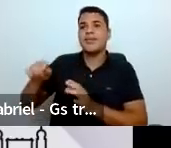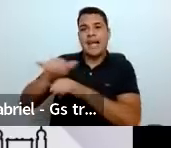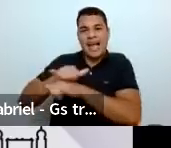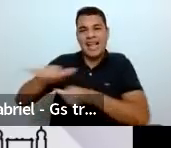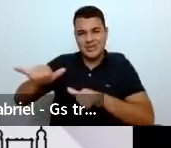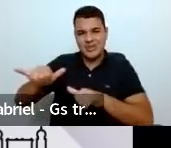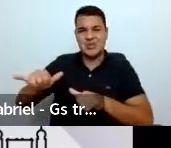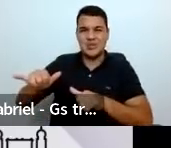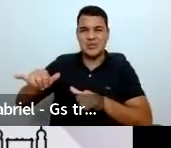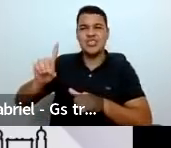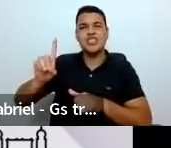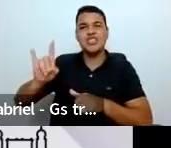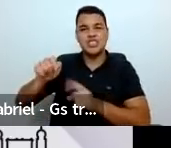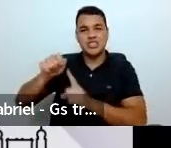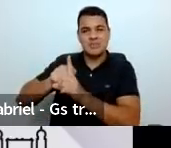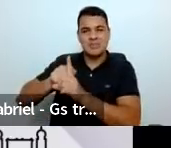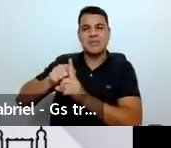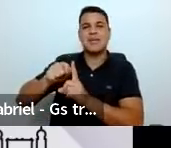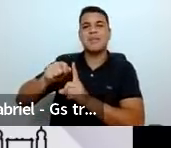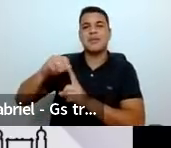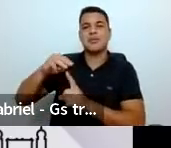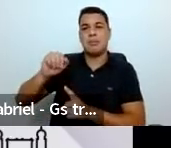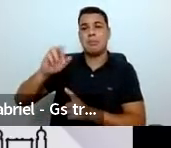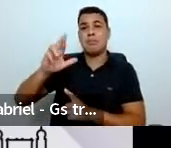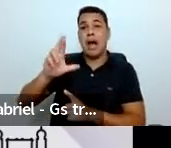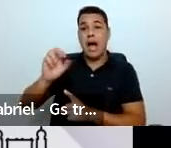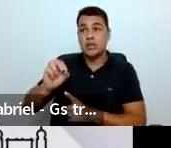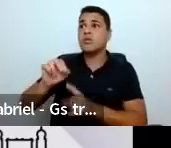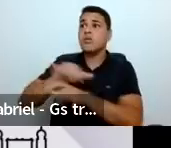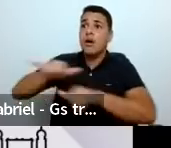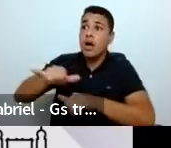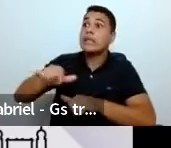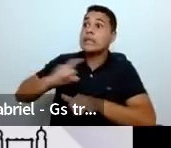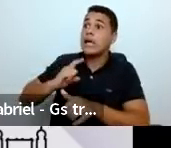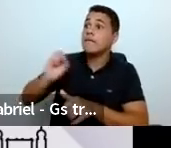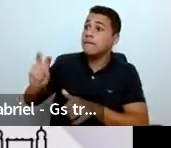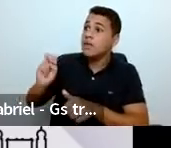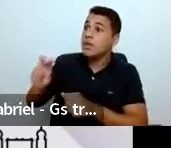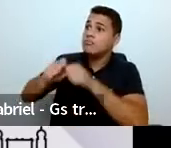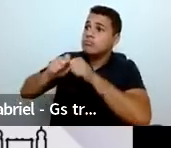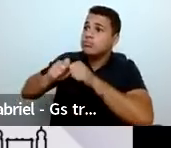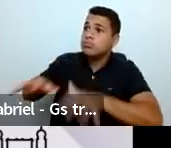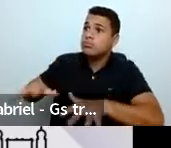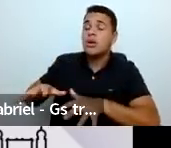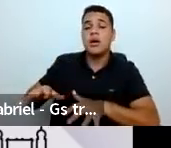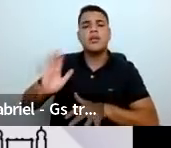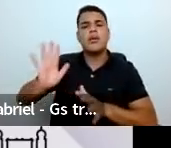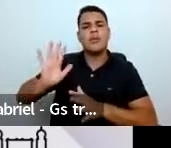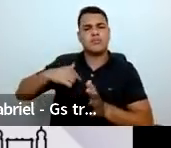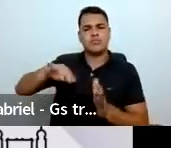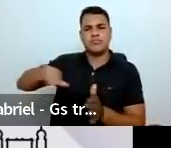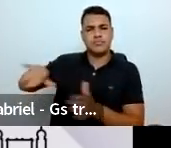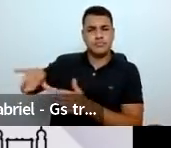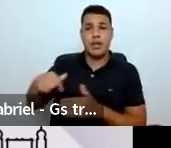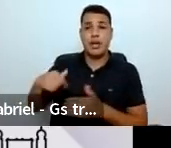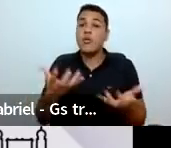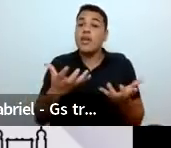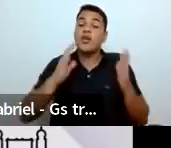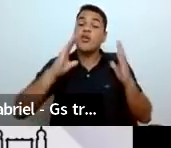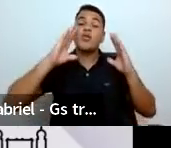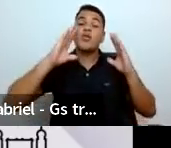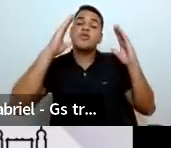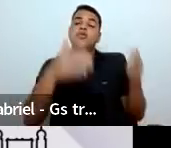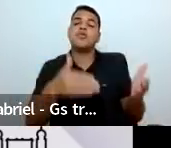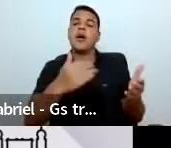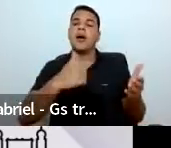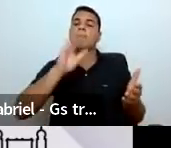oficialmente pela Organização Mundial da Saúde a pandemia, eu vou focar um pouco no que eu acredito que é um